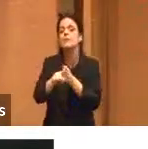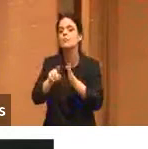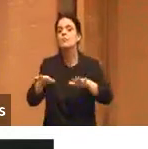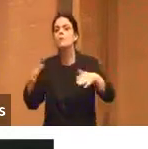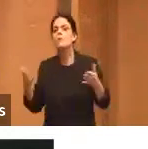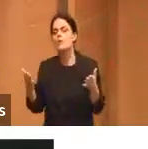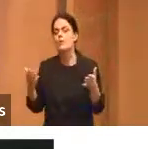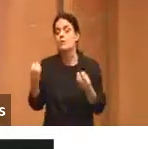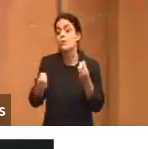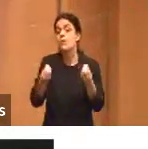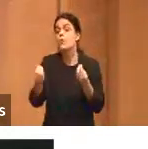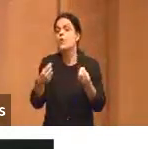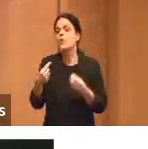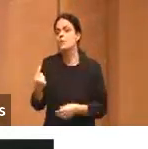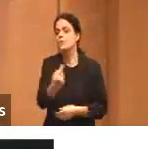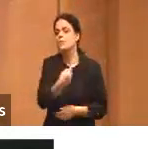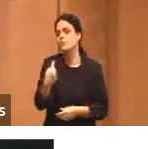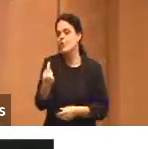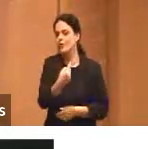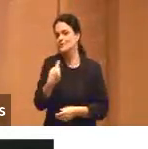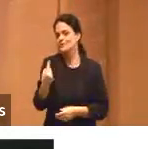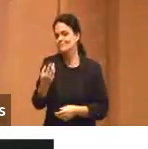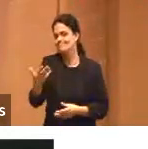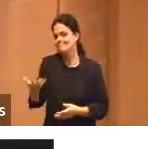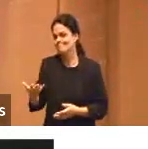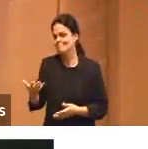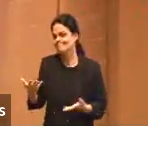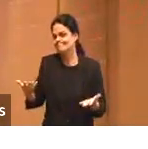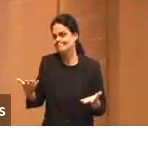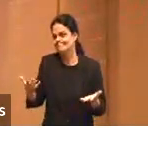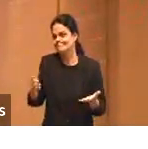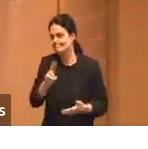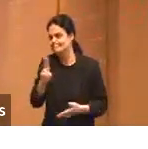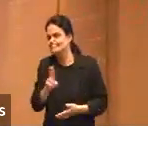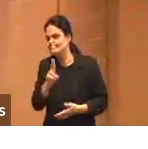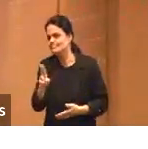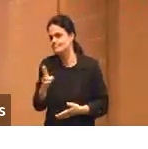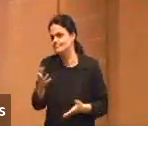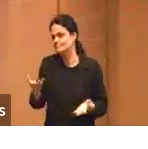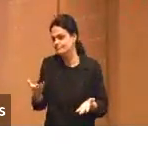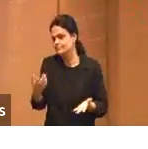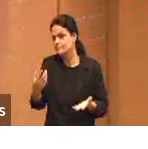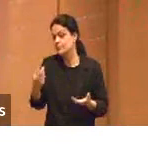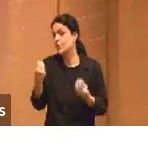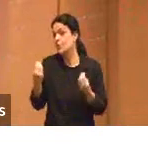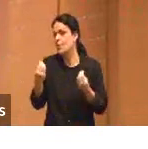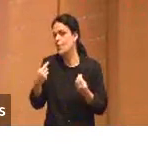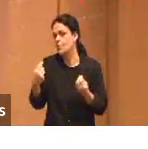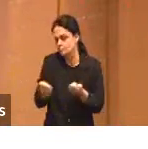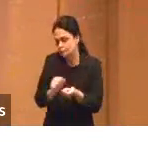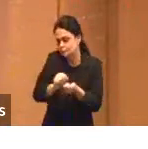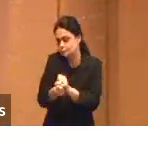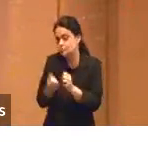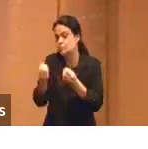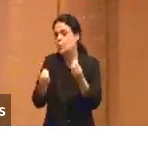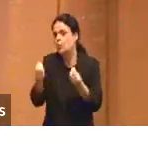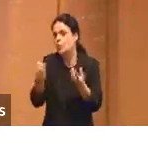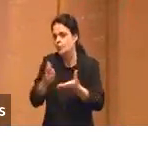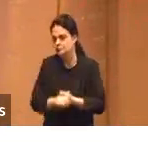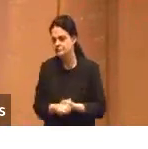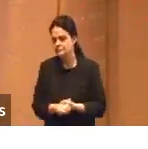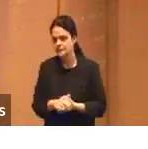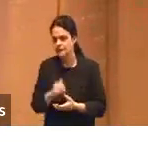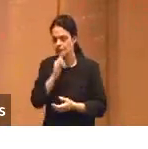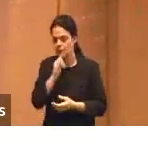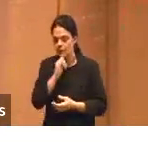lidar com isso? Então, lembre-se que uma tecnologia, como foi o caso da internet, possibilitando a interação